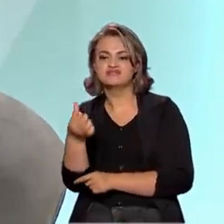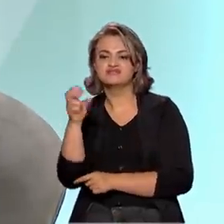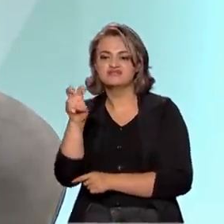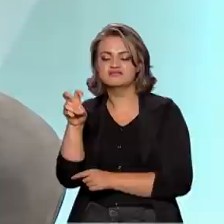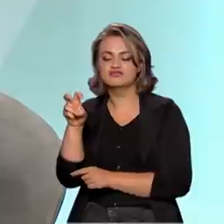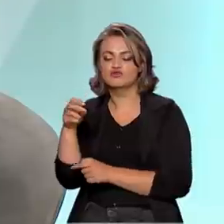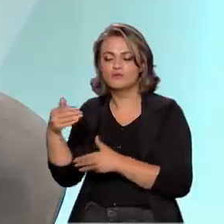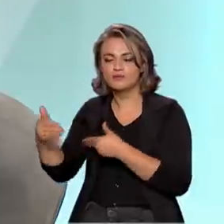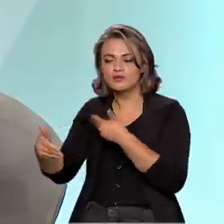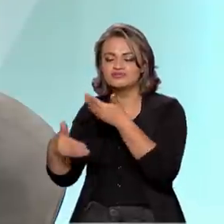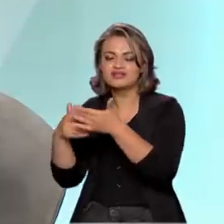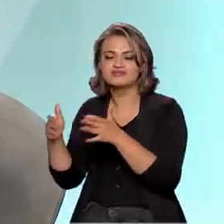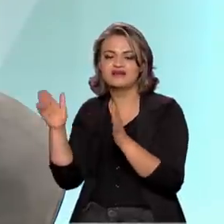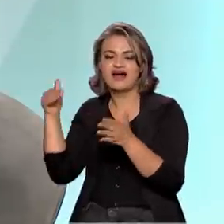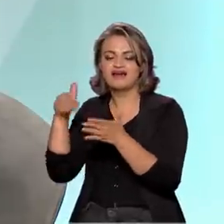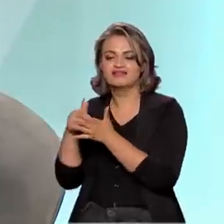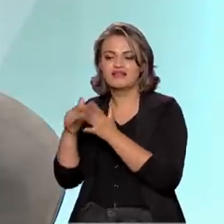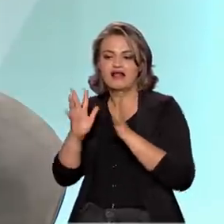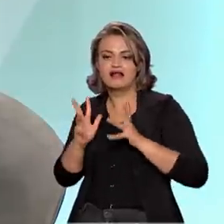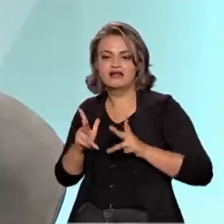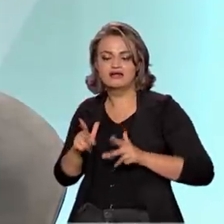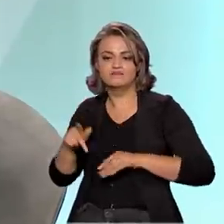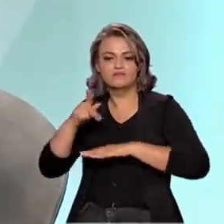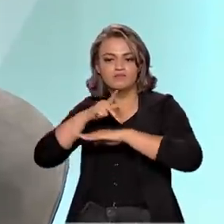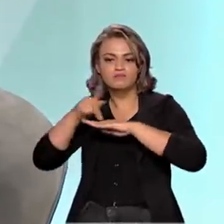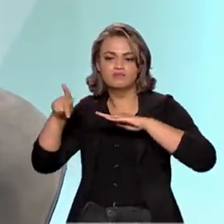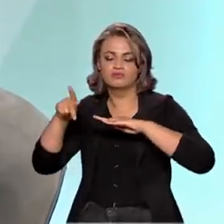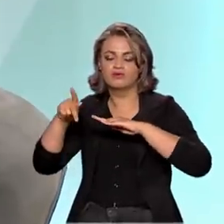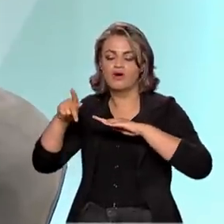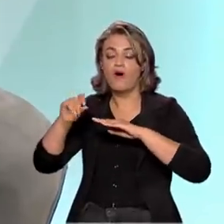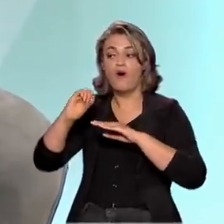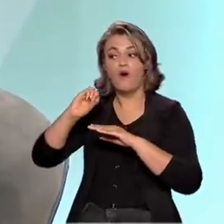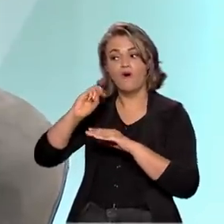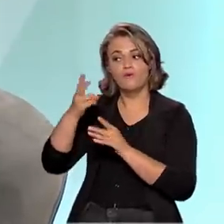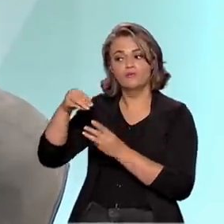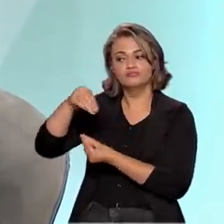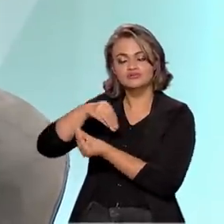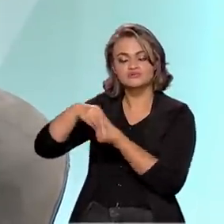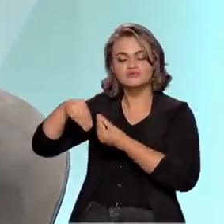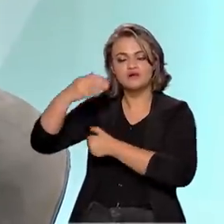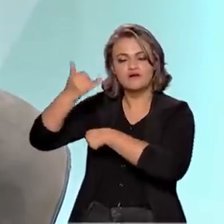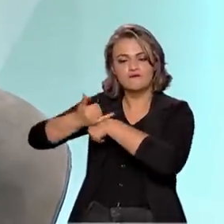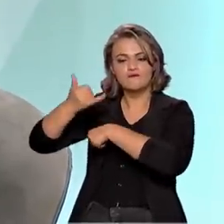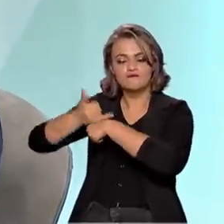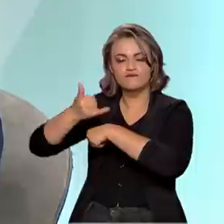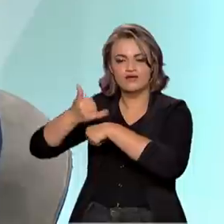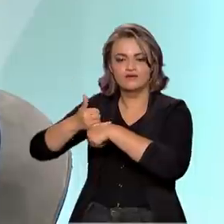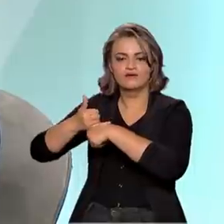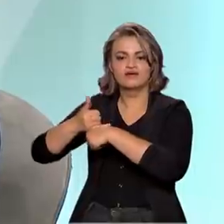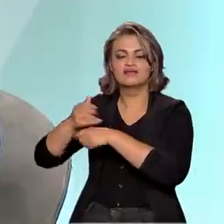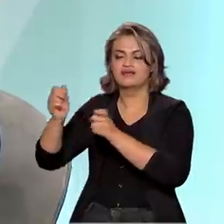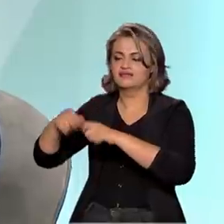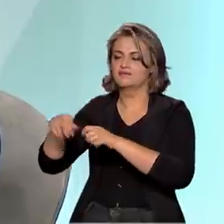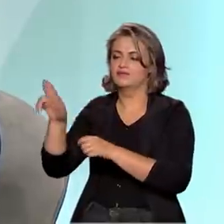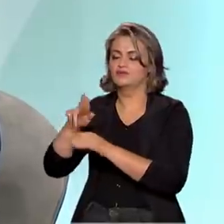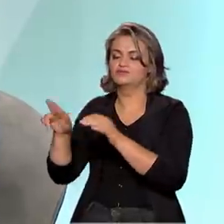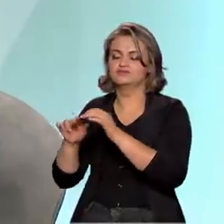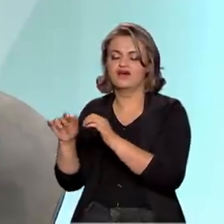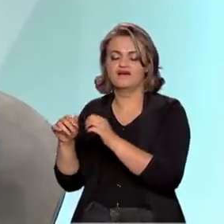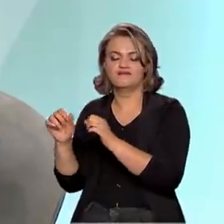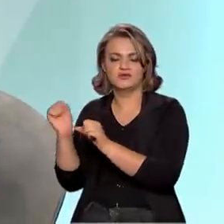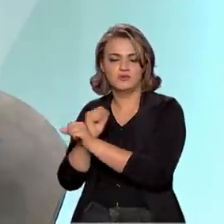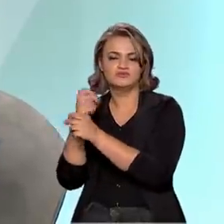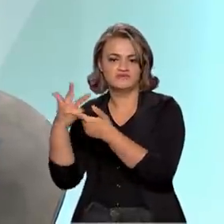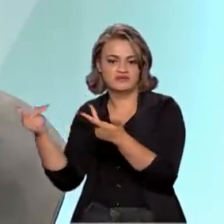purifique num pó de nióbio, por exemplo, ou que você misture com ferro para diminuir o ponto de fusão e ser utilizado na indústria metalúrgica.